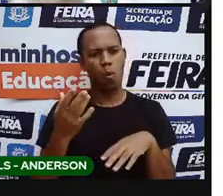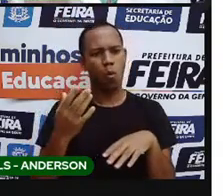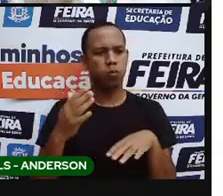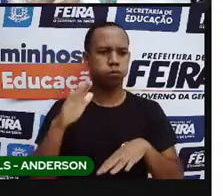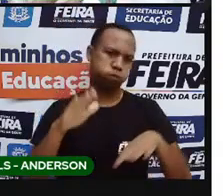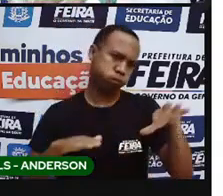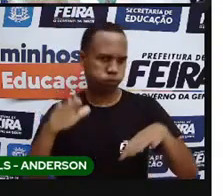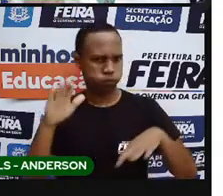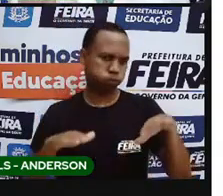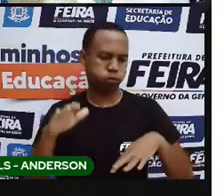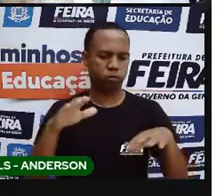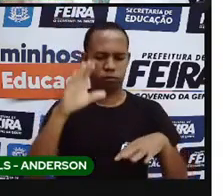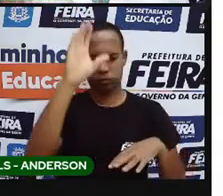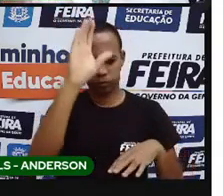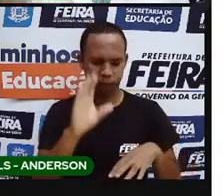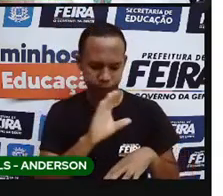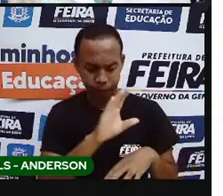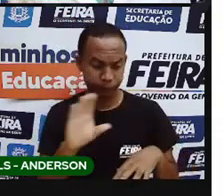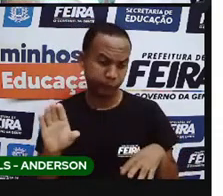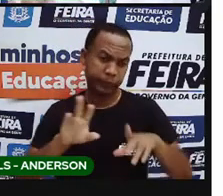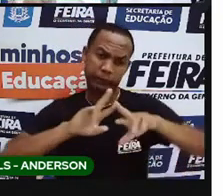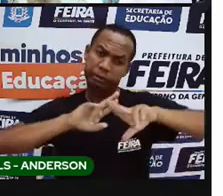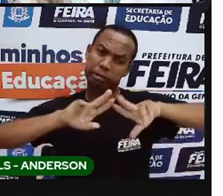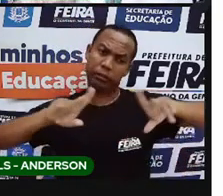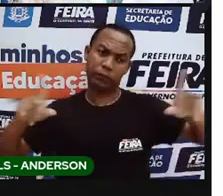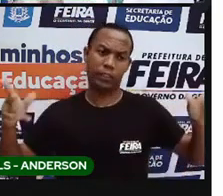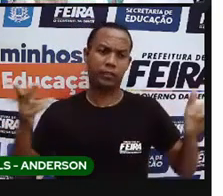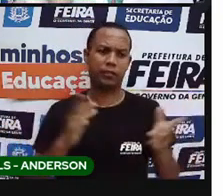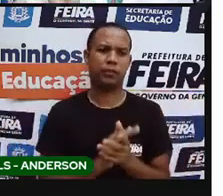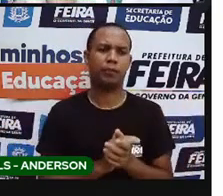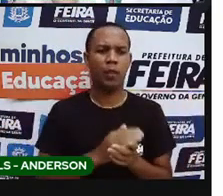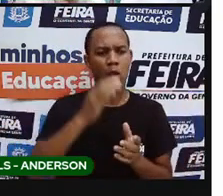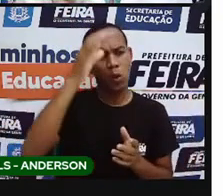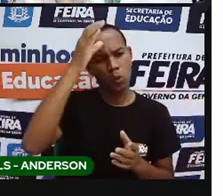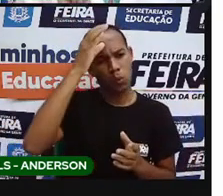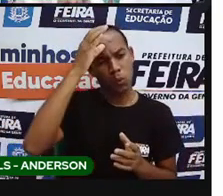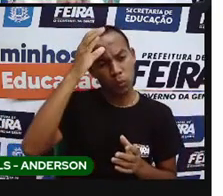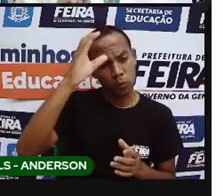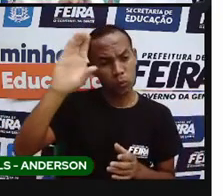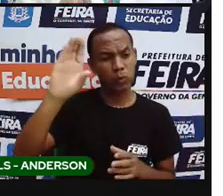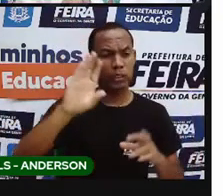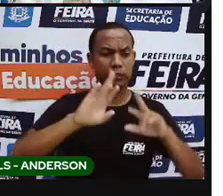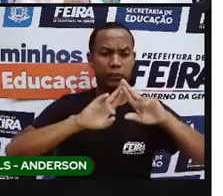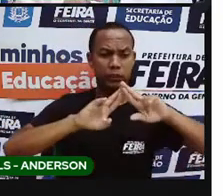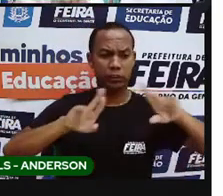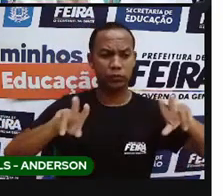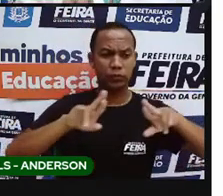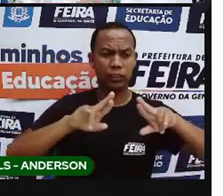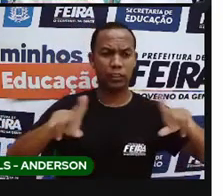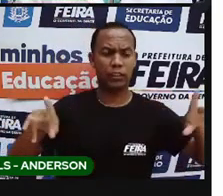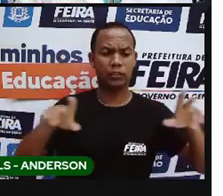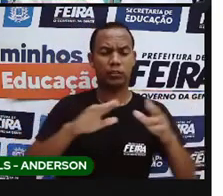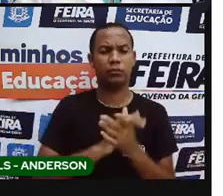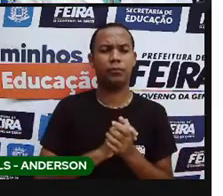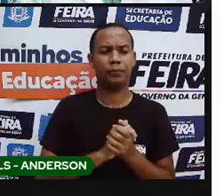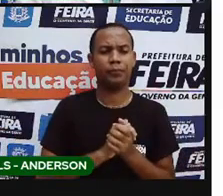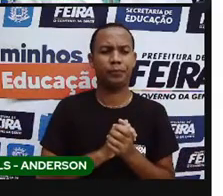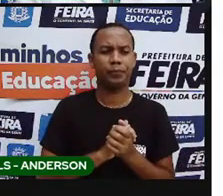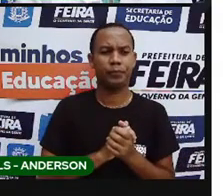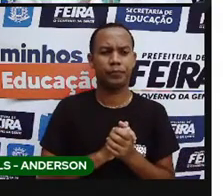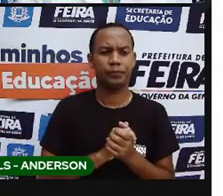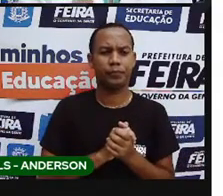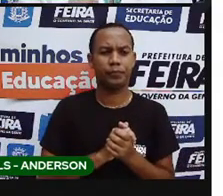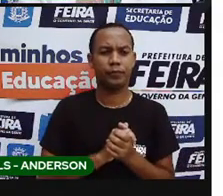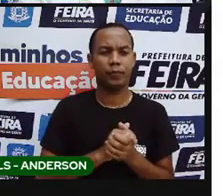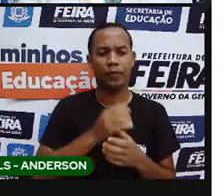o que a gente tem que entender. E respeitar que estamos alunos de uma cultura diferente da maioria de nós, certo?